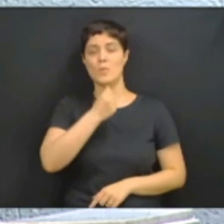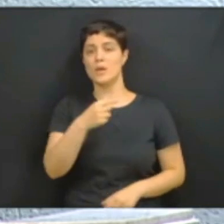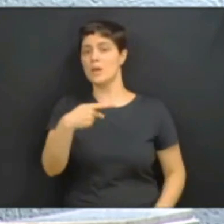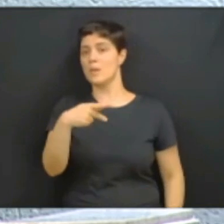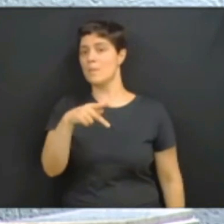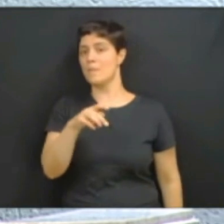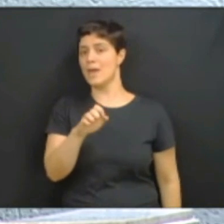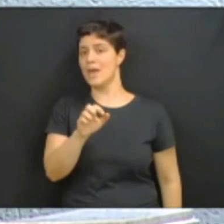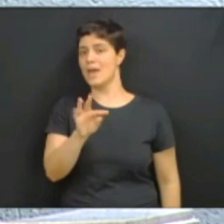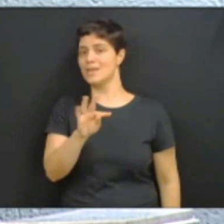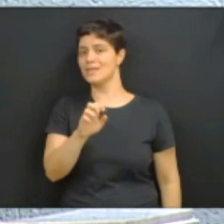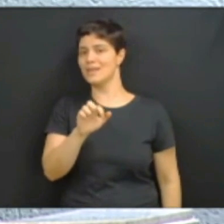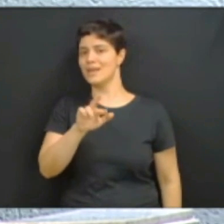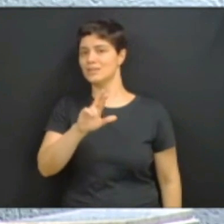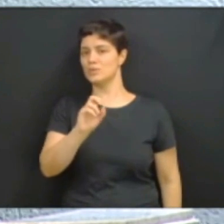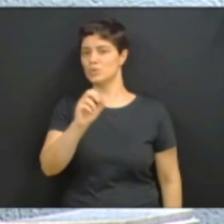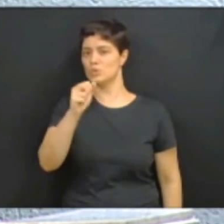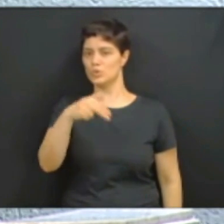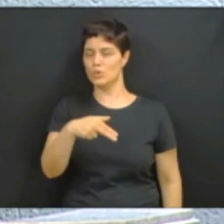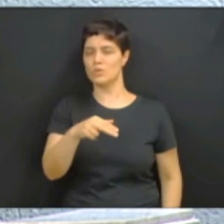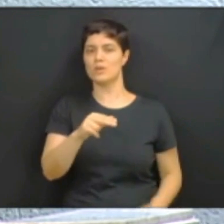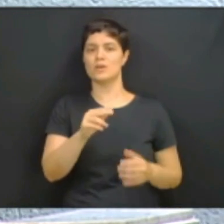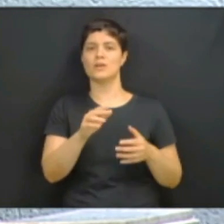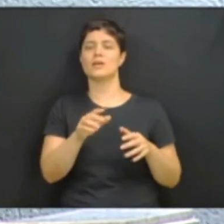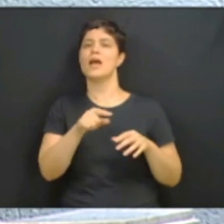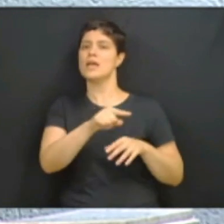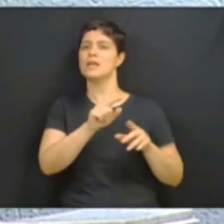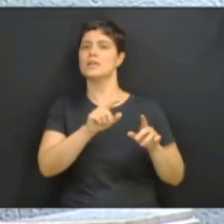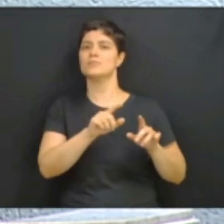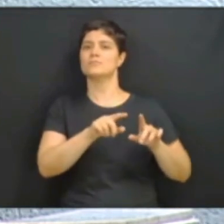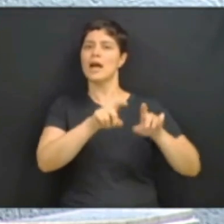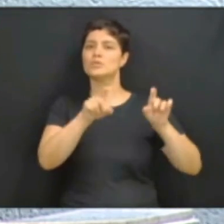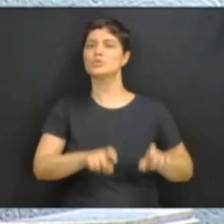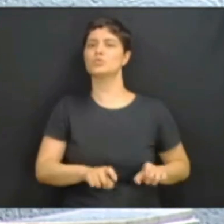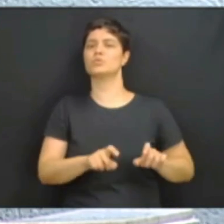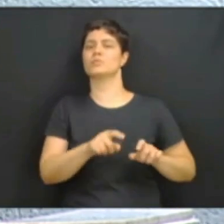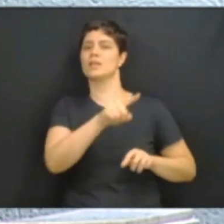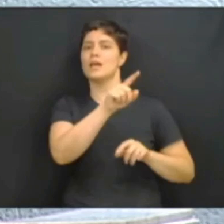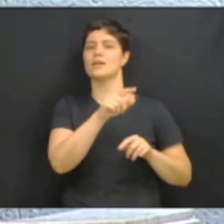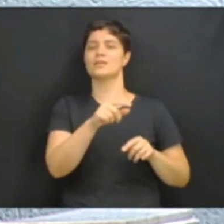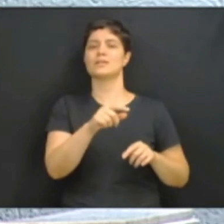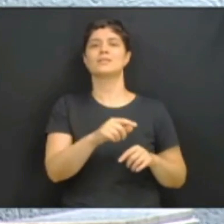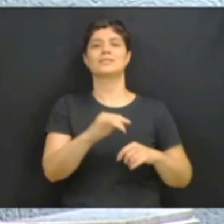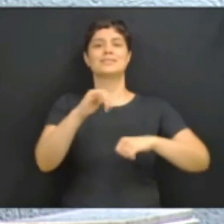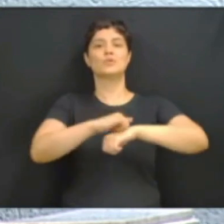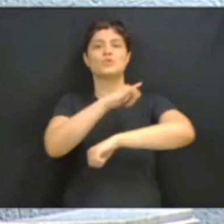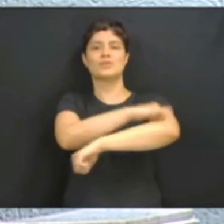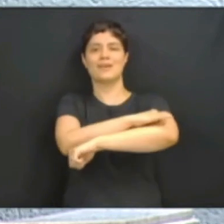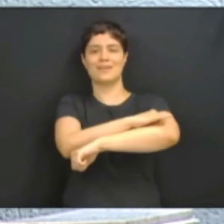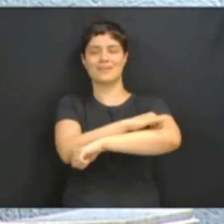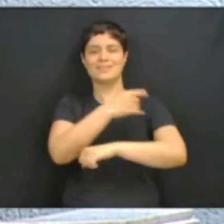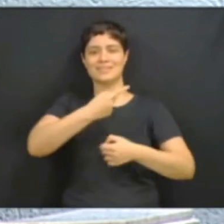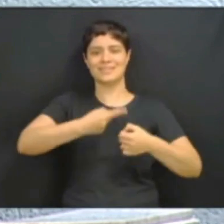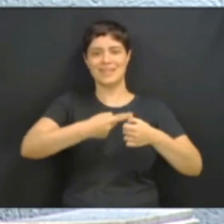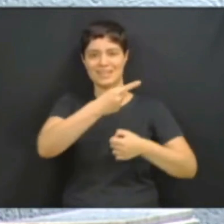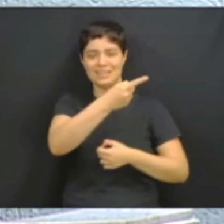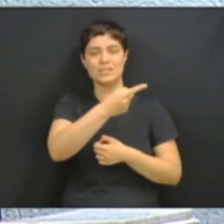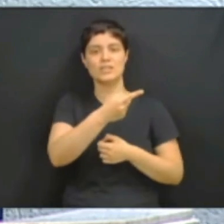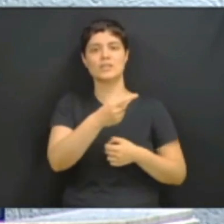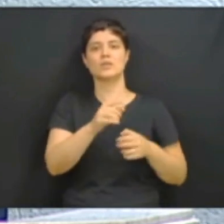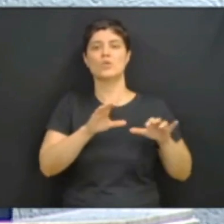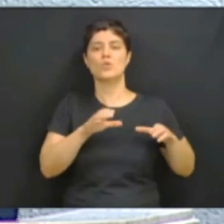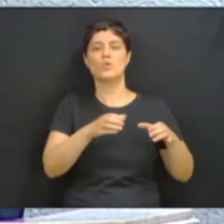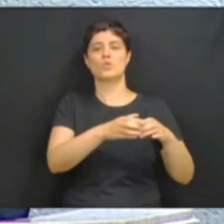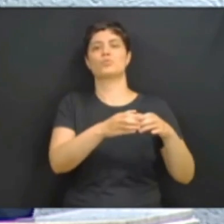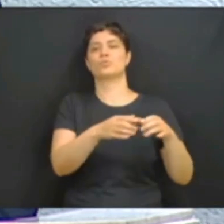assume o comando do Podemos de São José dos Pinhais. É o time do vereador delegado